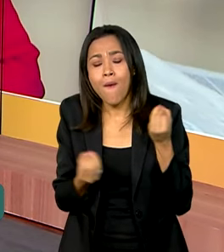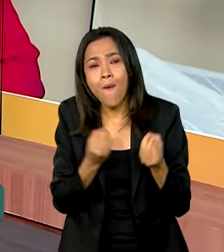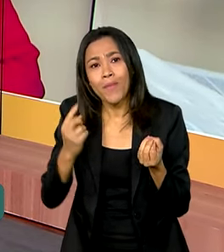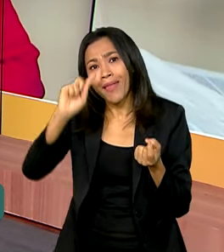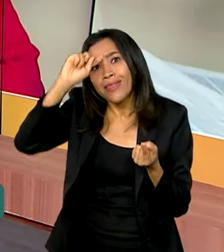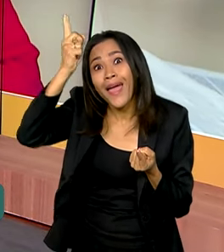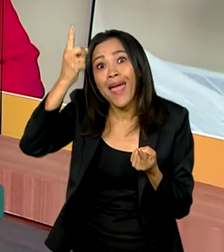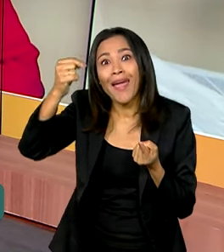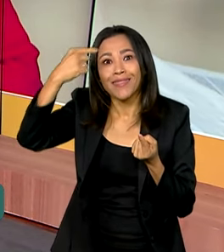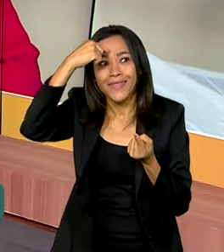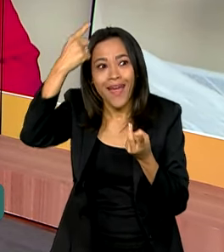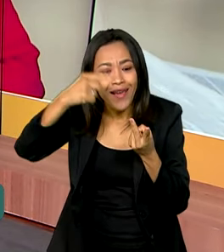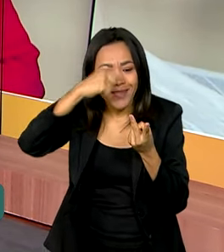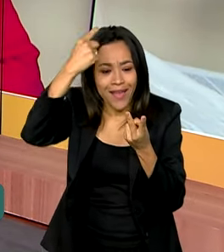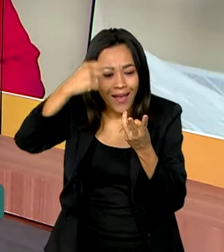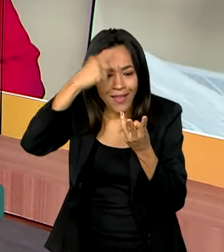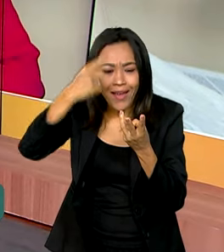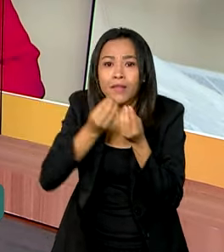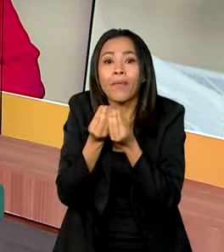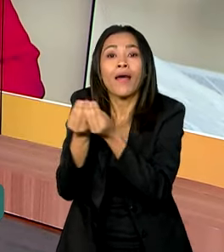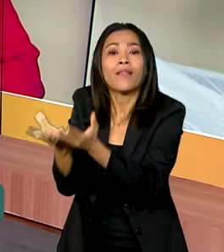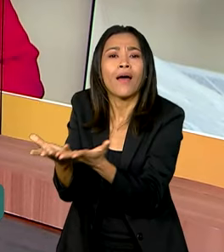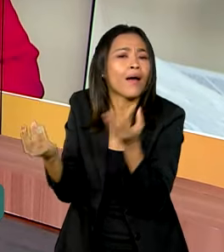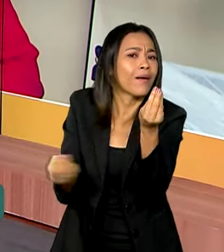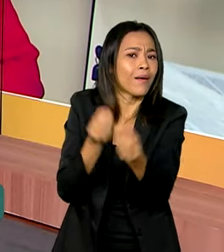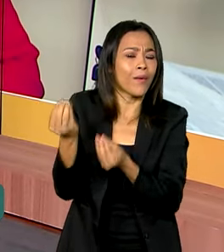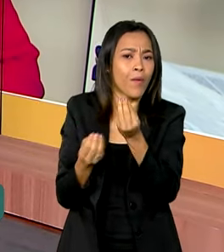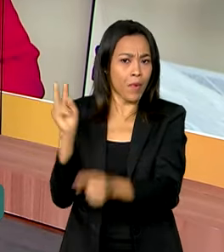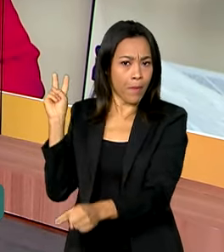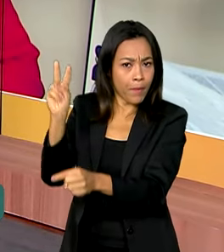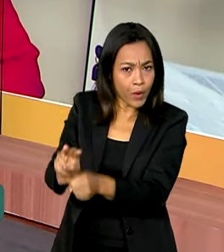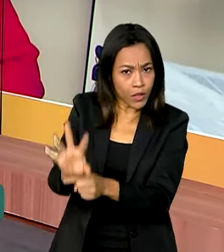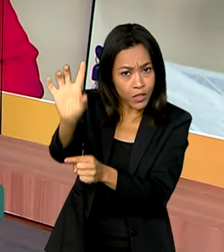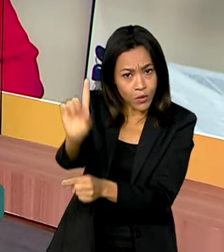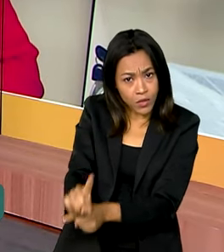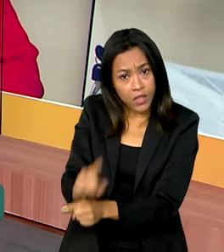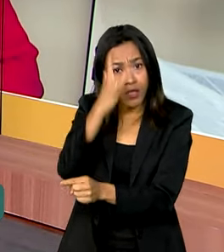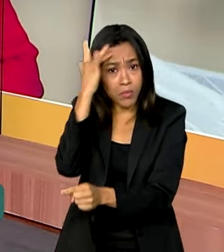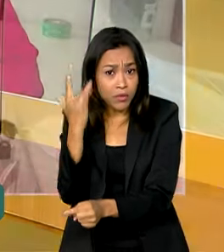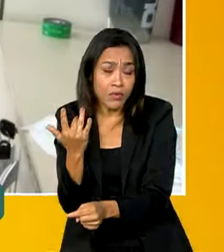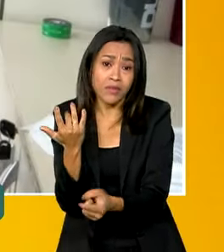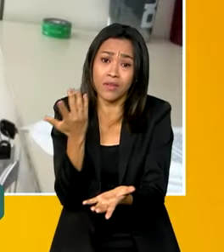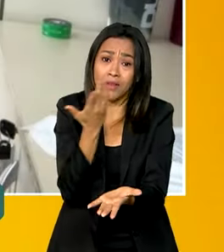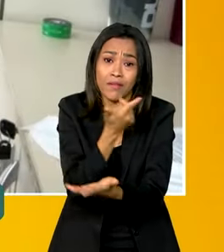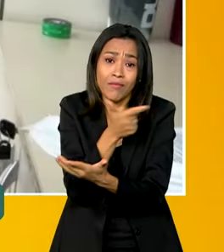ideias para essas iniciativas de promoção de direitos, de proteção dos menos favorecidos?